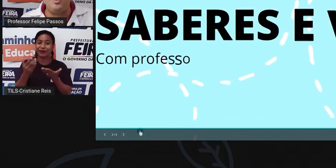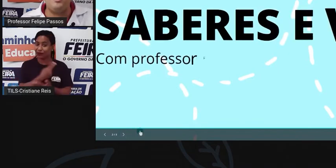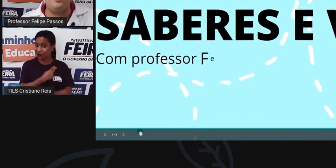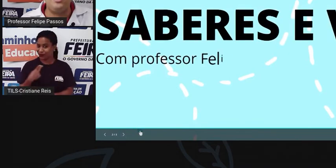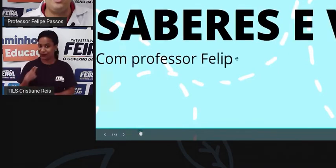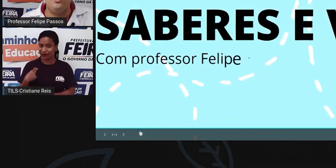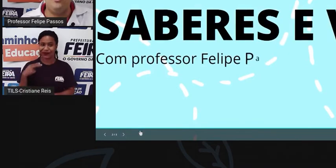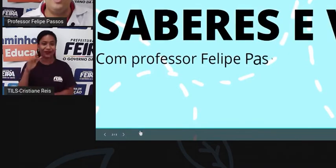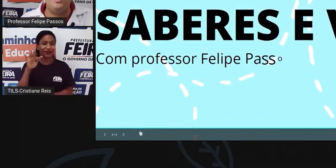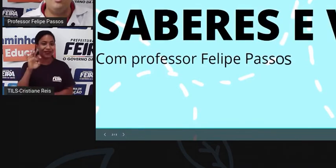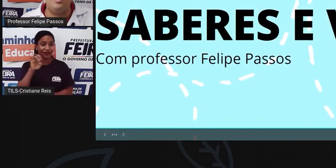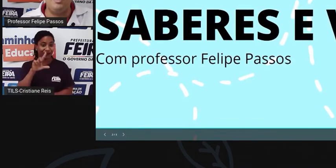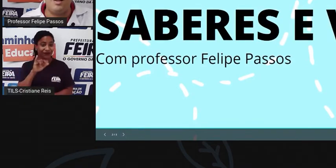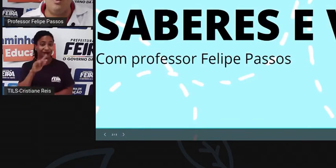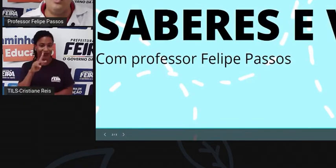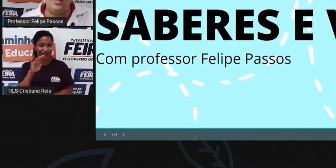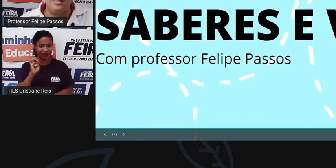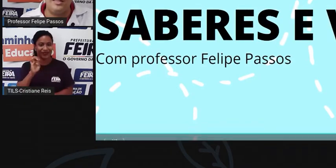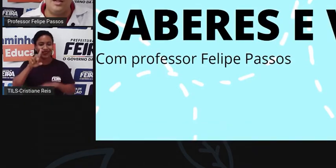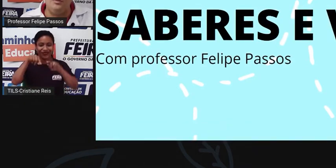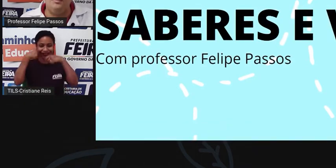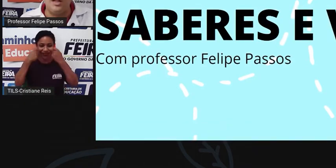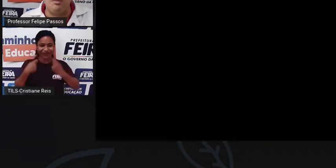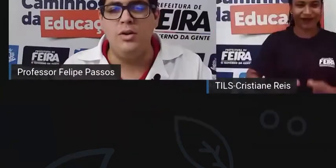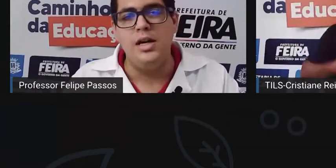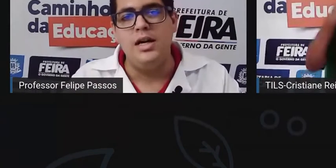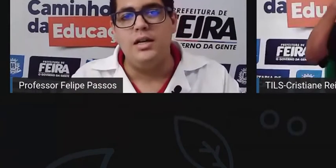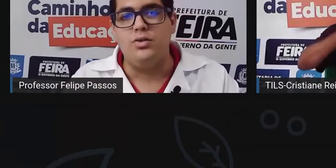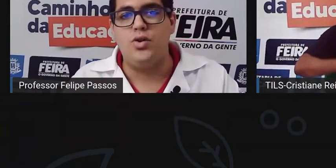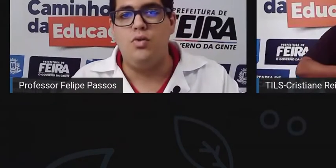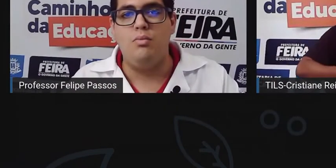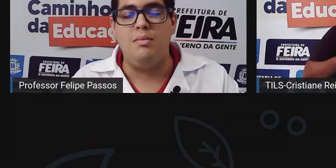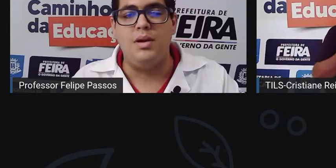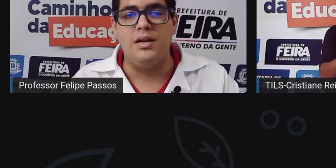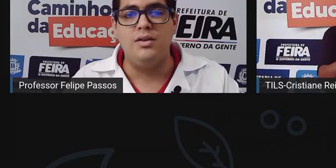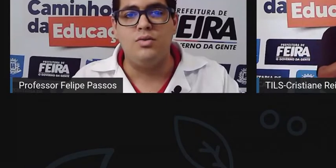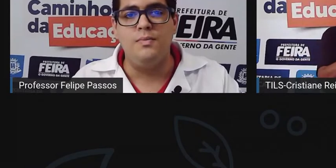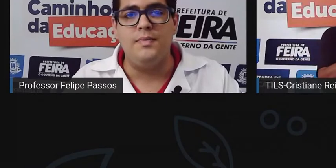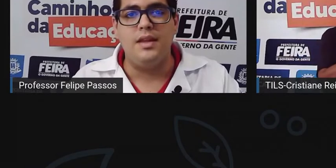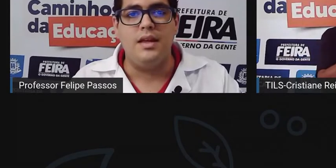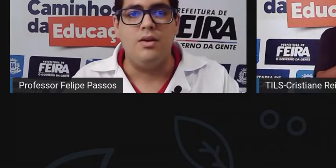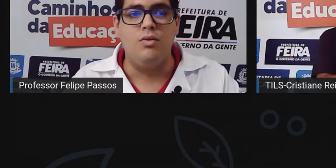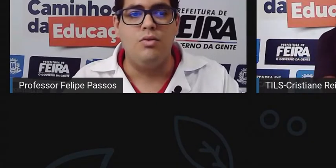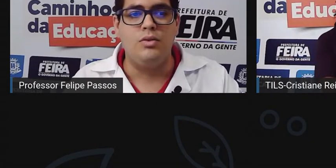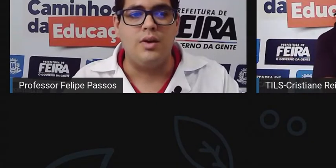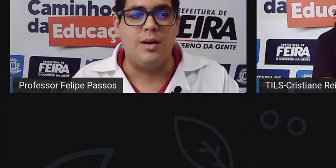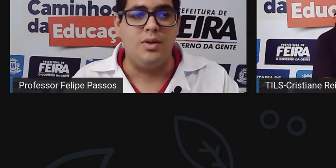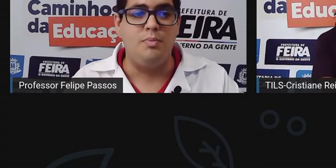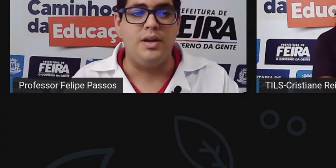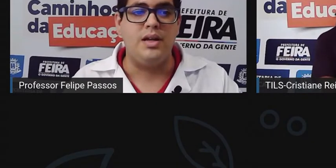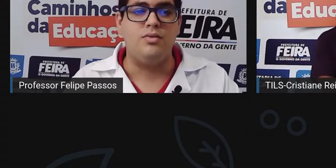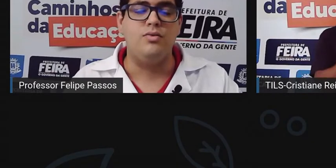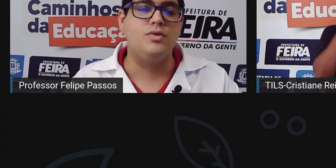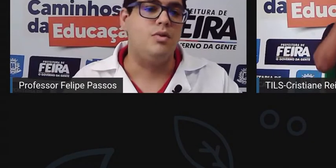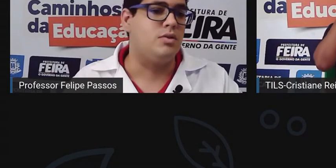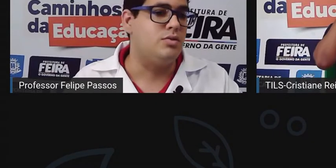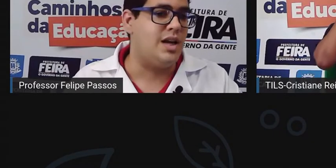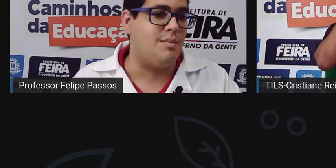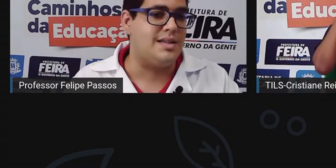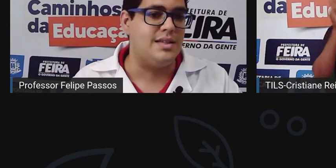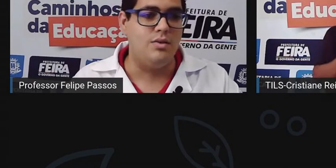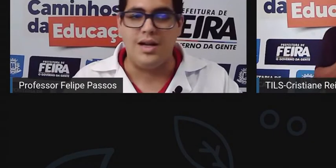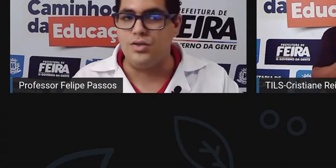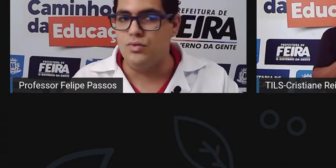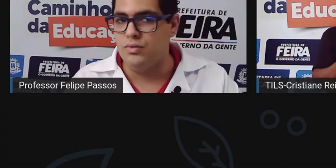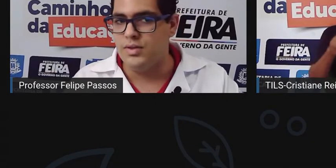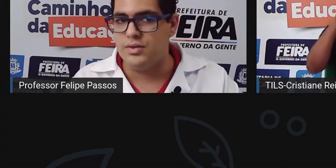Felipe Passos e eu vou fazer agora minha audiodescrição, tá bom? Eu sou um homem branco, eu tenho cabelo preto, uso um óculos de